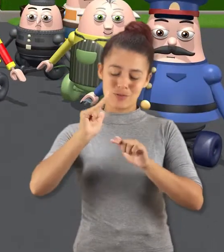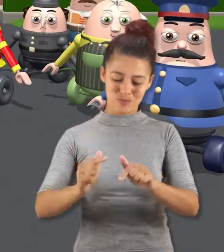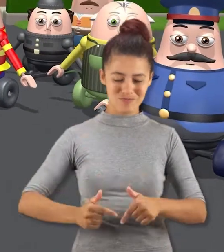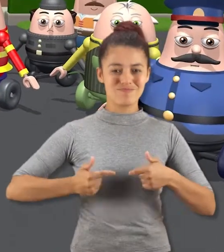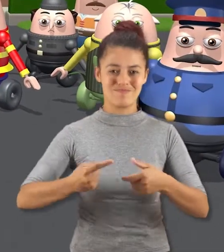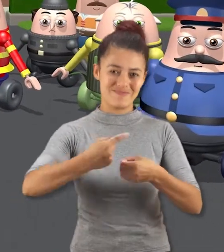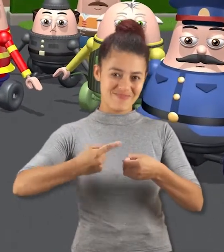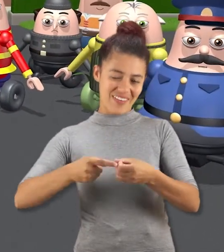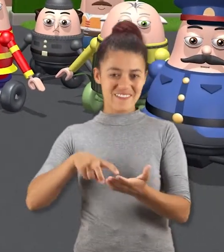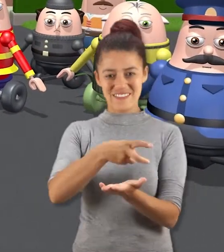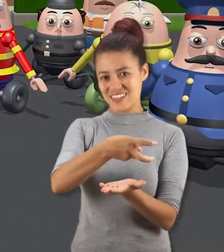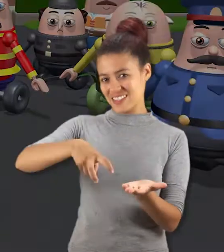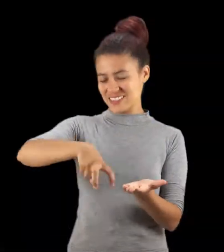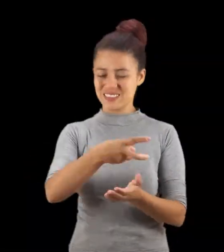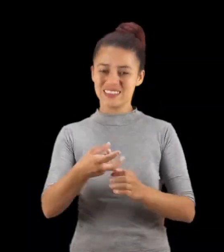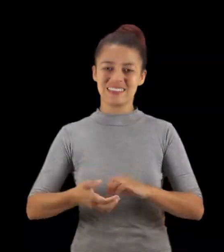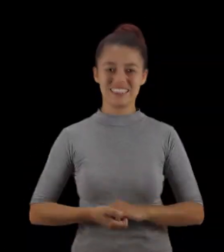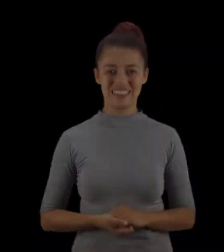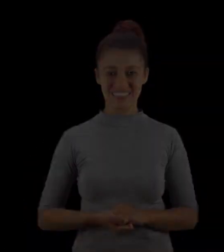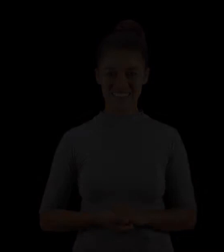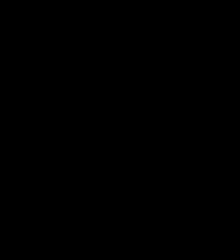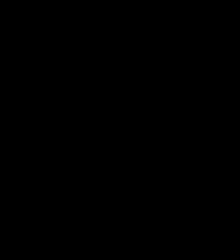Rolê Peps